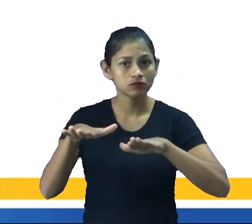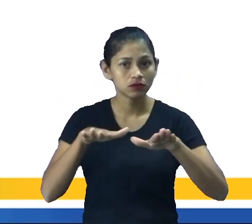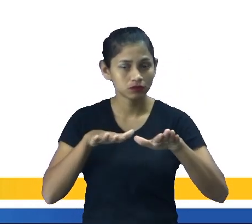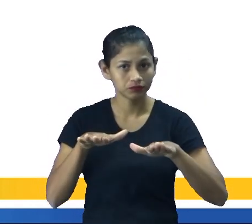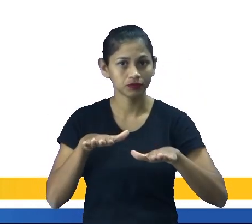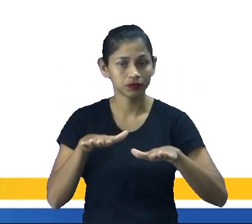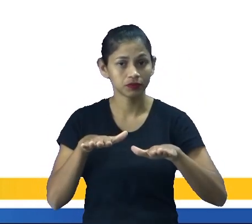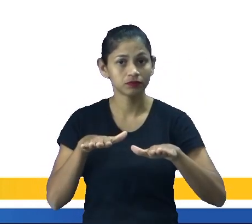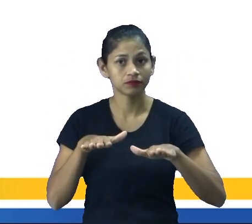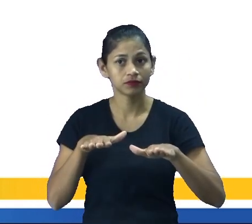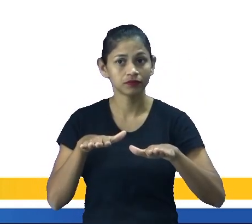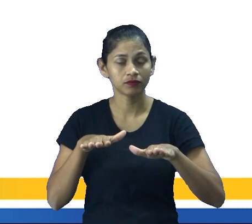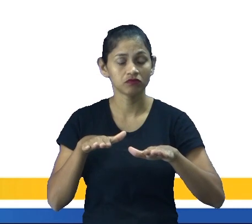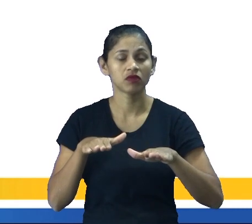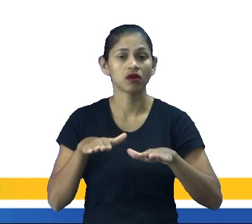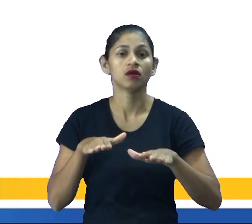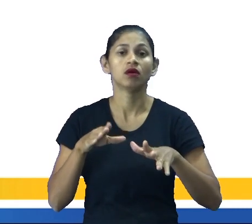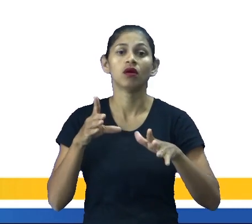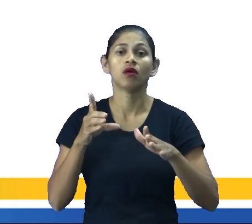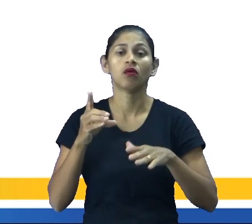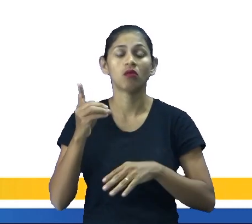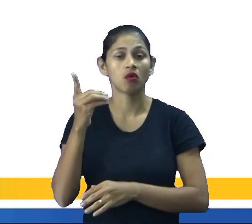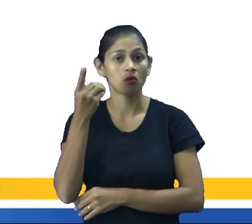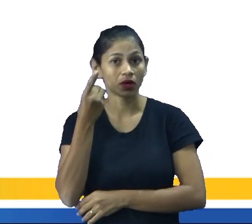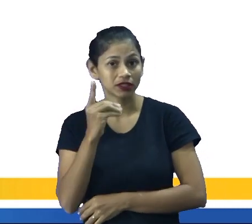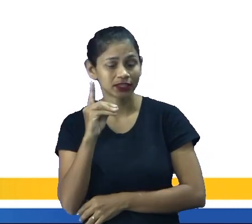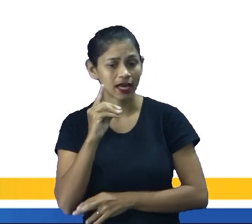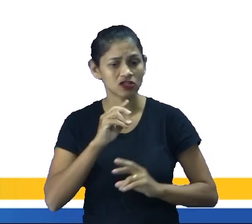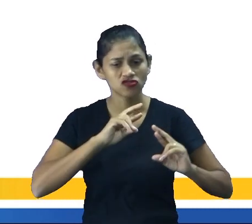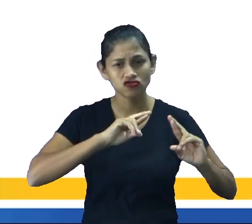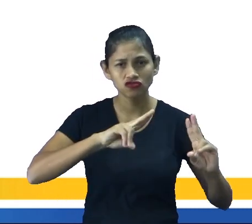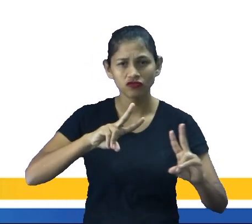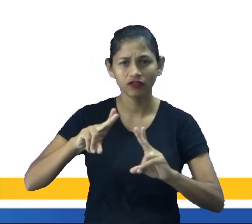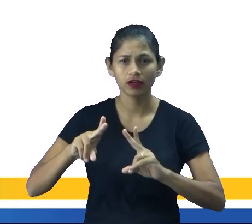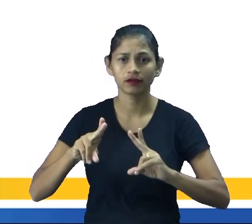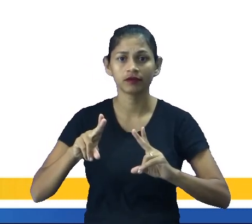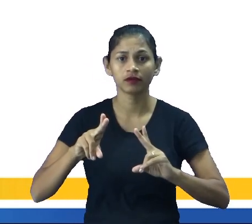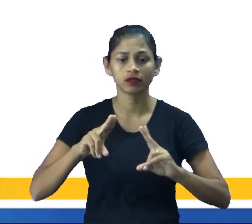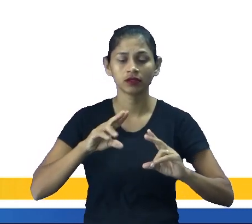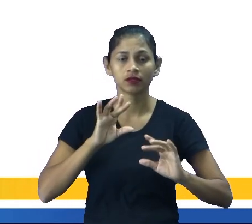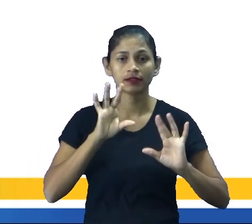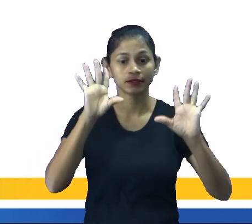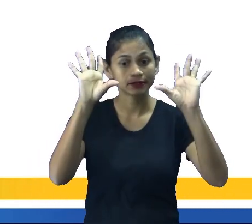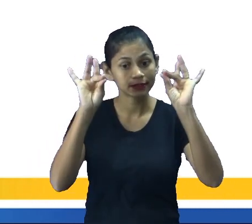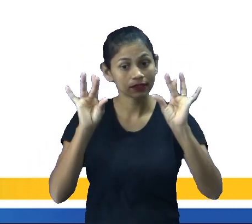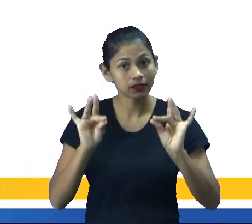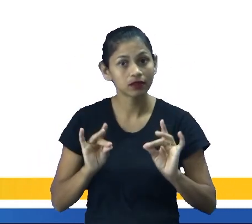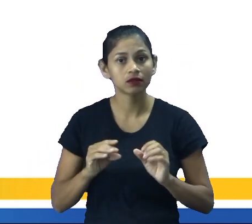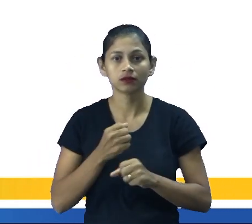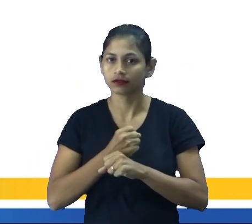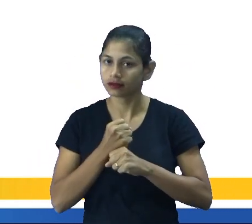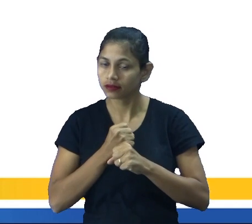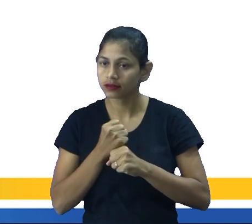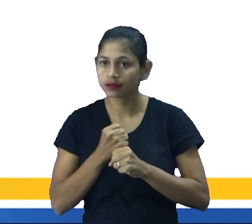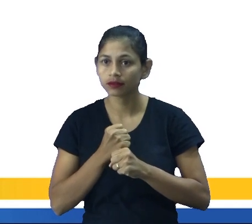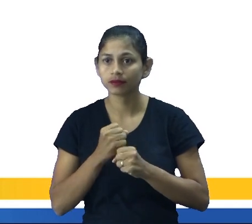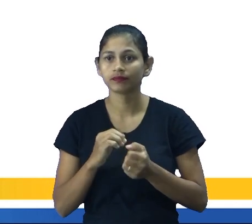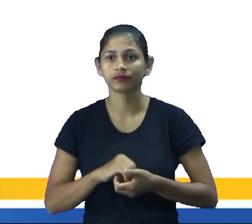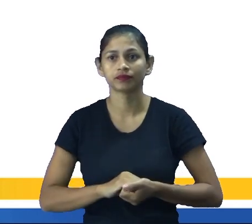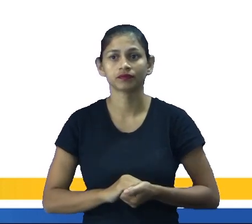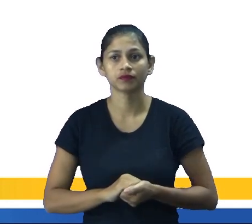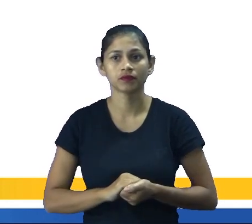é realizada em uma data diferente a cada ano. Os critérios usados para definir a data foram estabelecidos